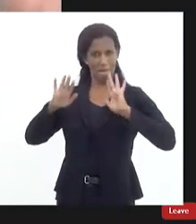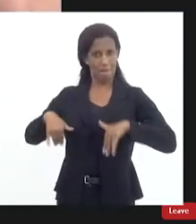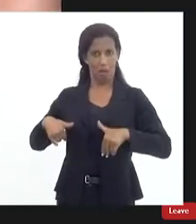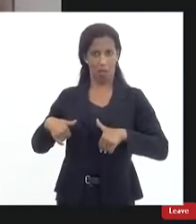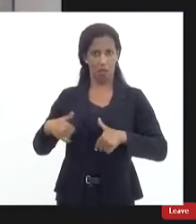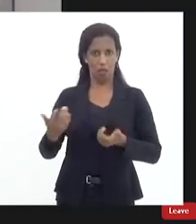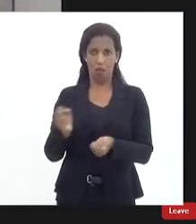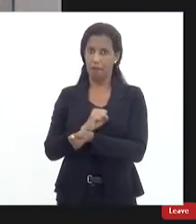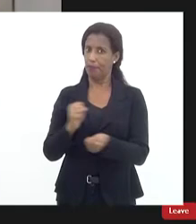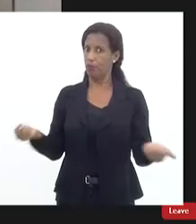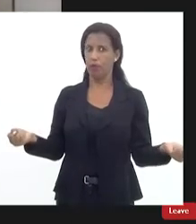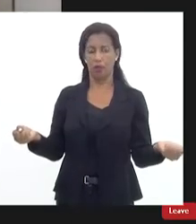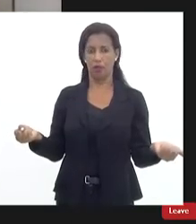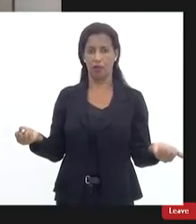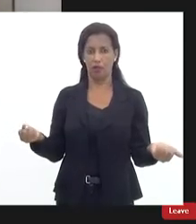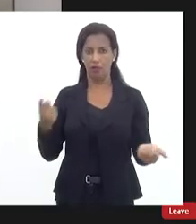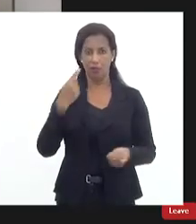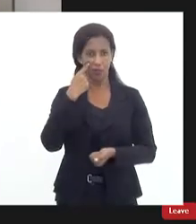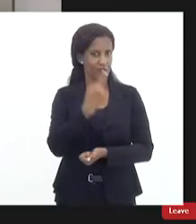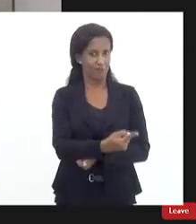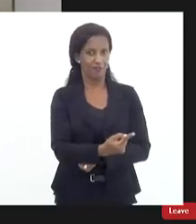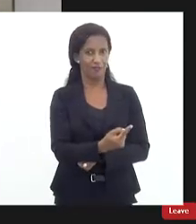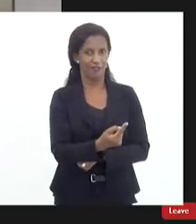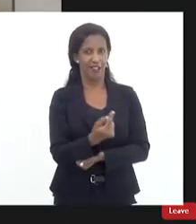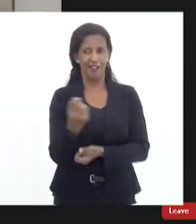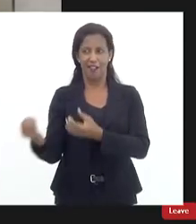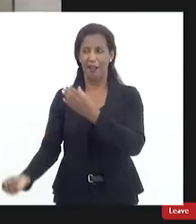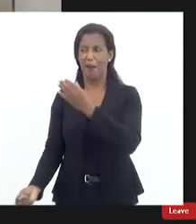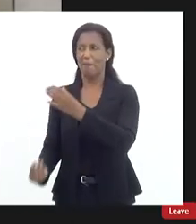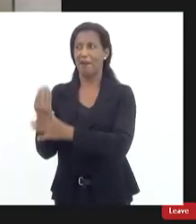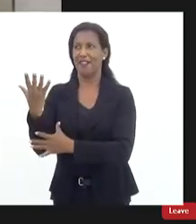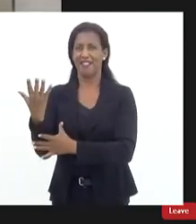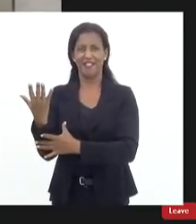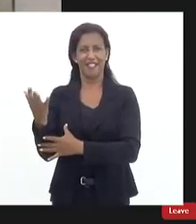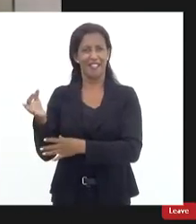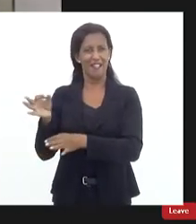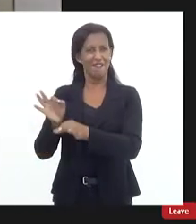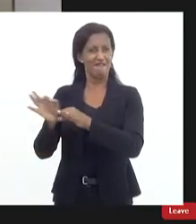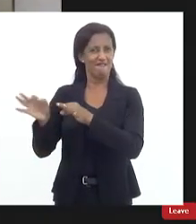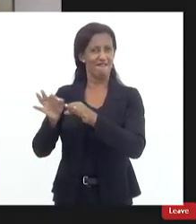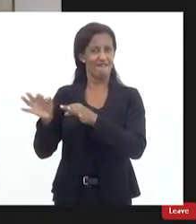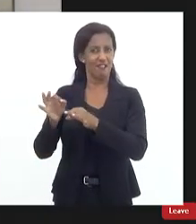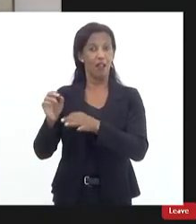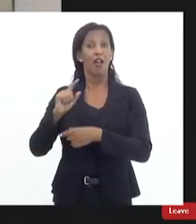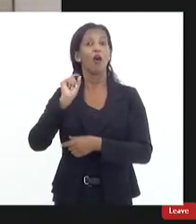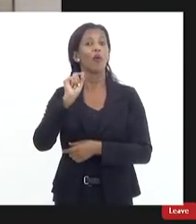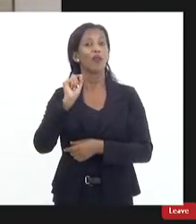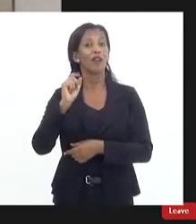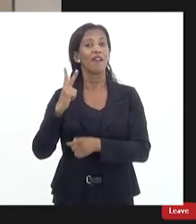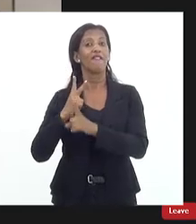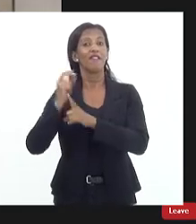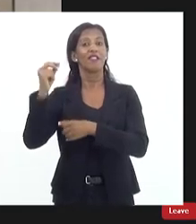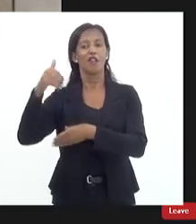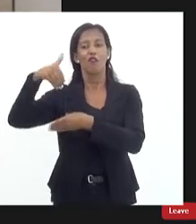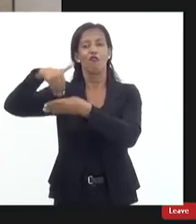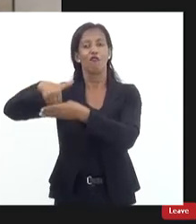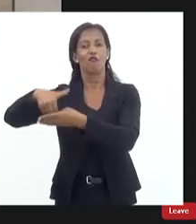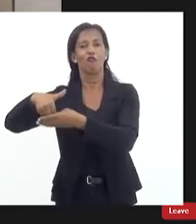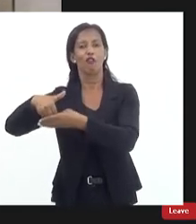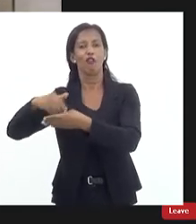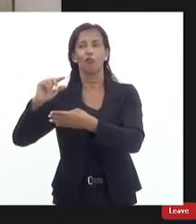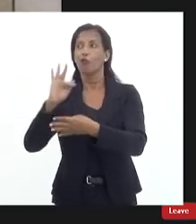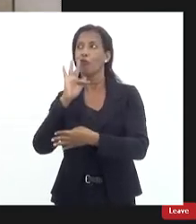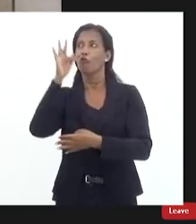possível que a pessoa projetos que vão aparecer de alguma forma e vão proporcionar reeleição ou não para o governante atual mas para